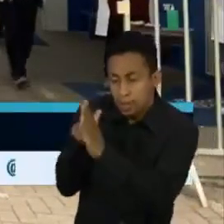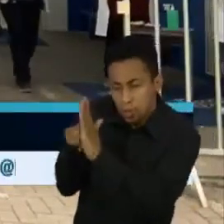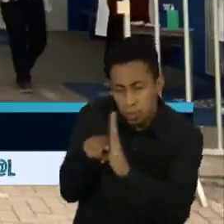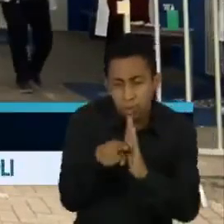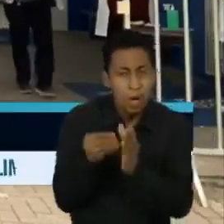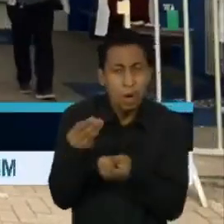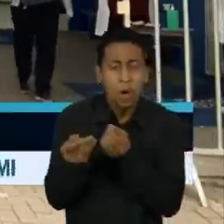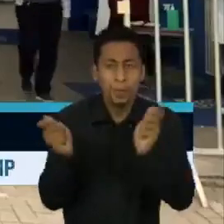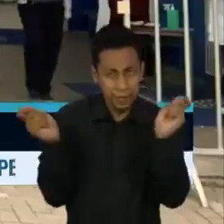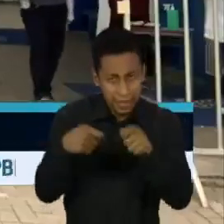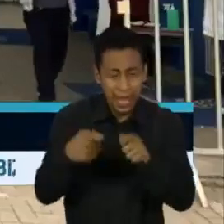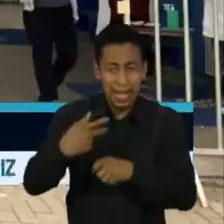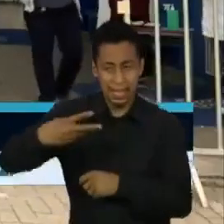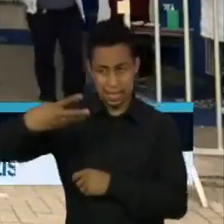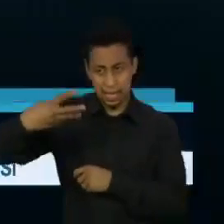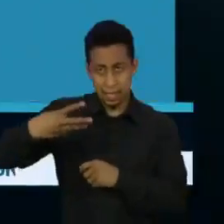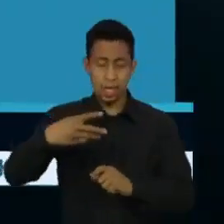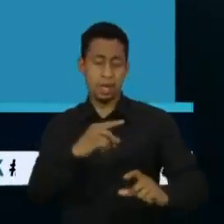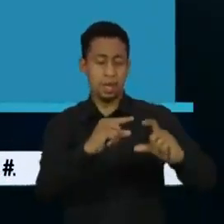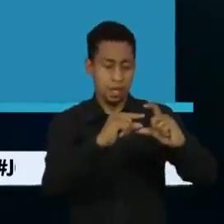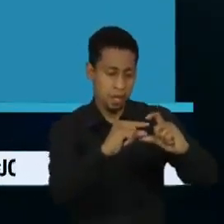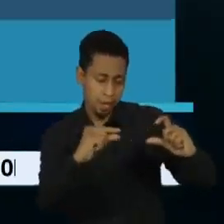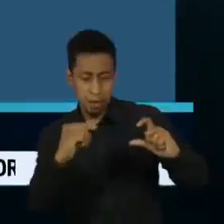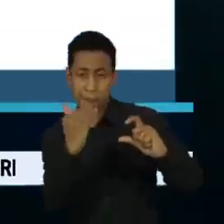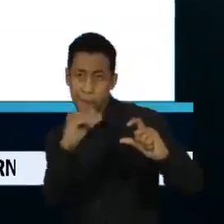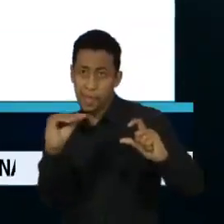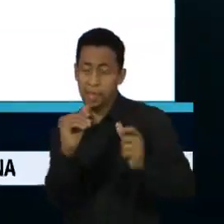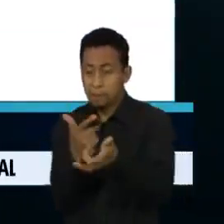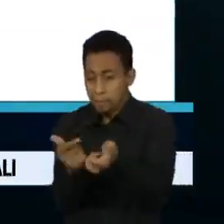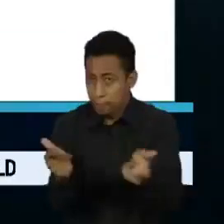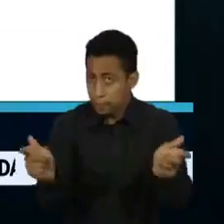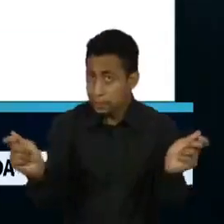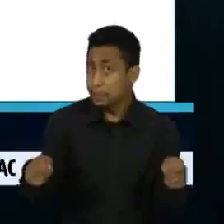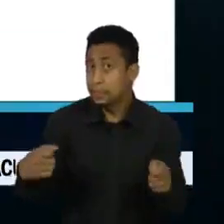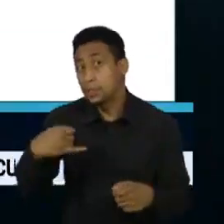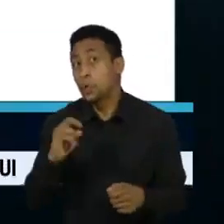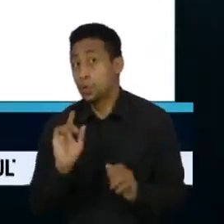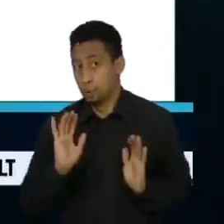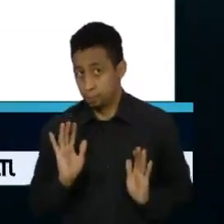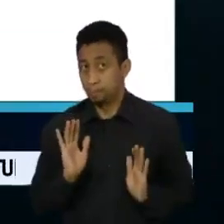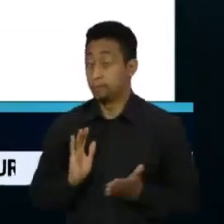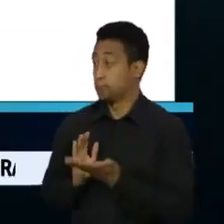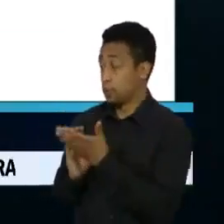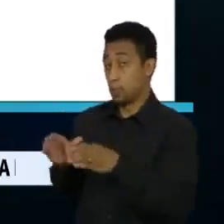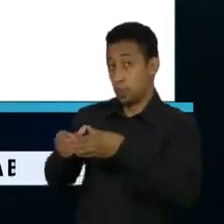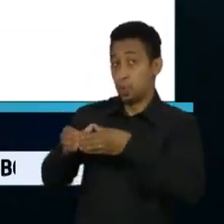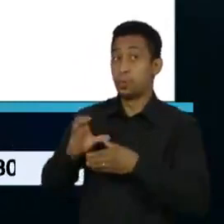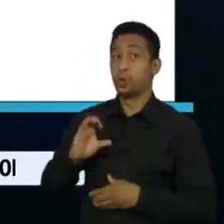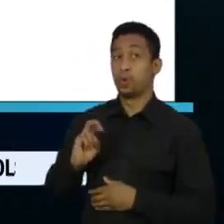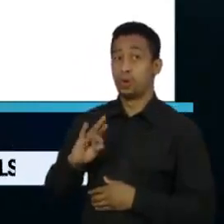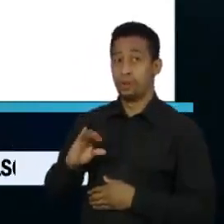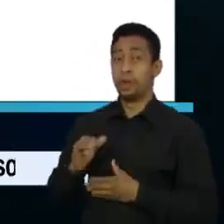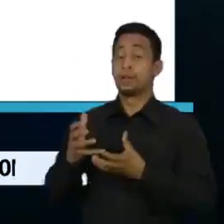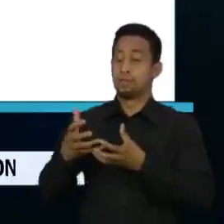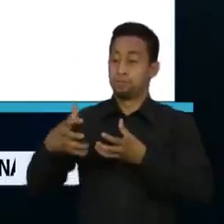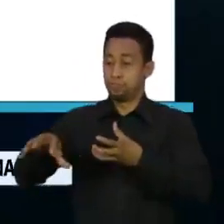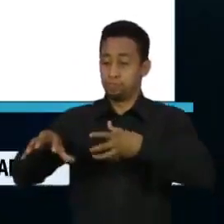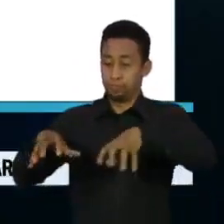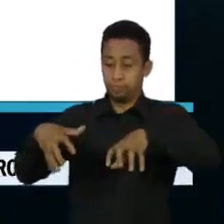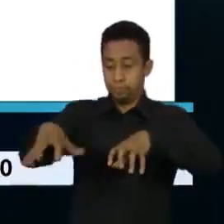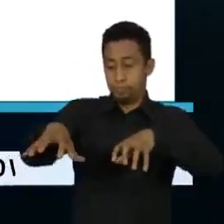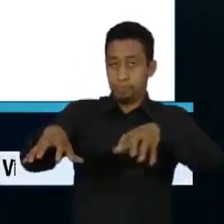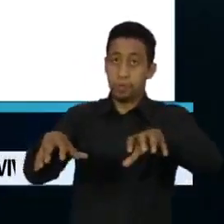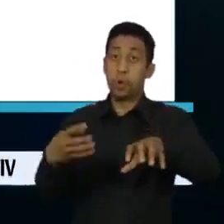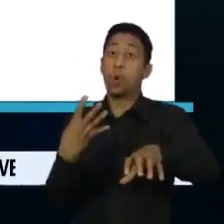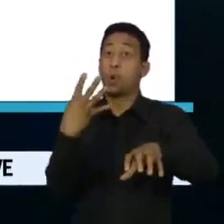aplicação com apenas meia dose. Voluntários que receberam a Coronavac serão divididos em quatro grupos, que vão receber